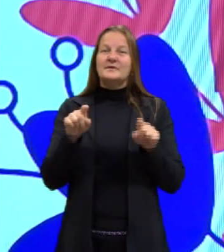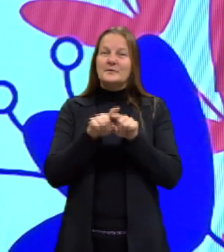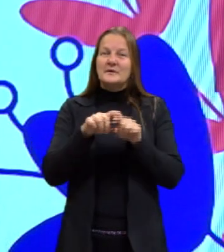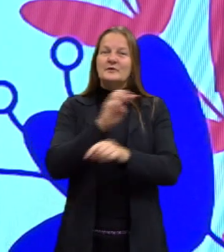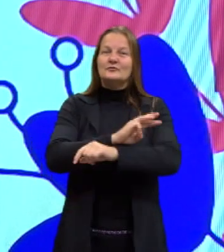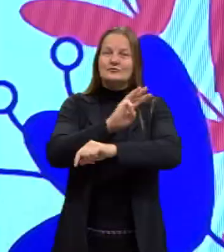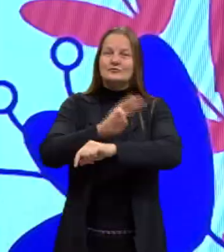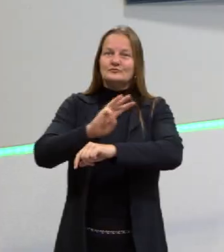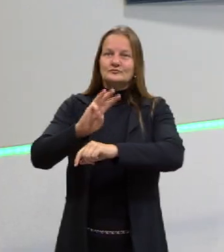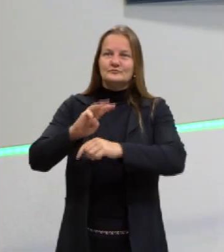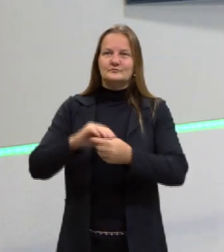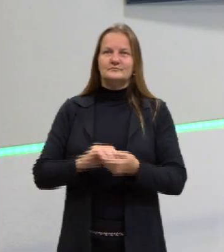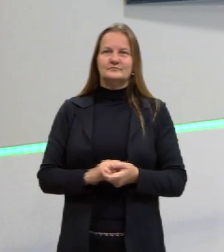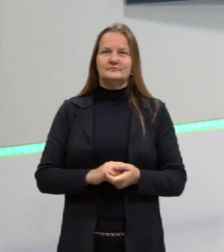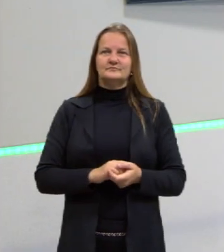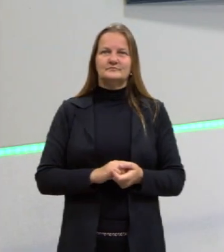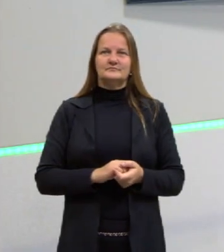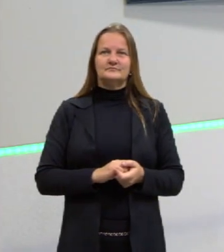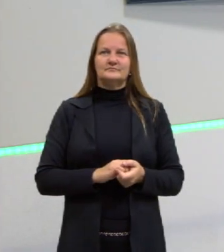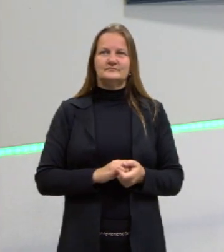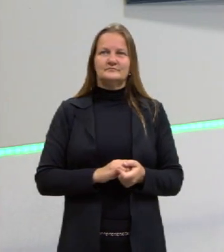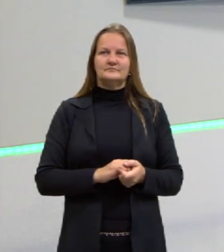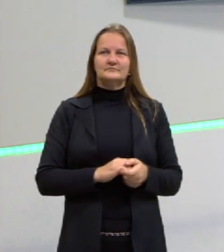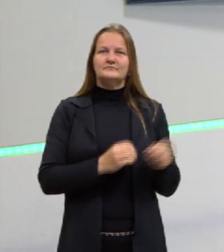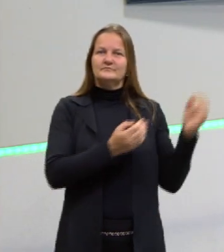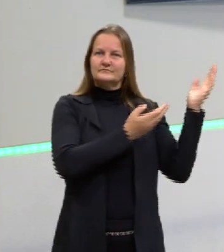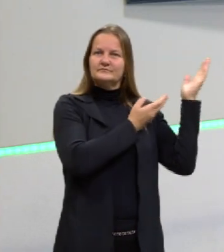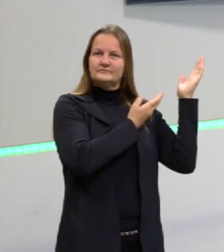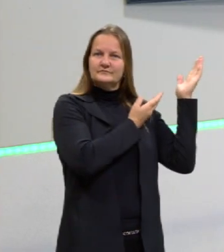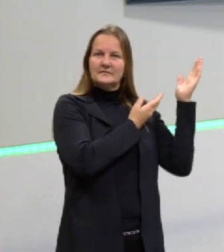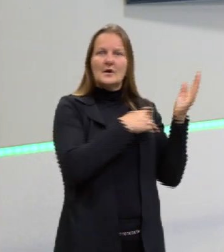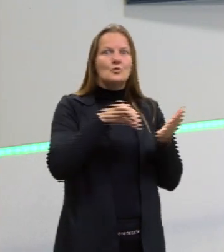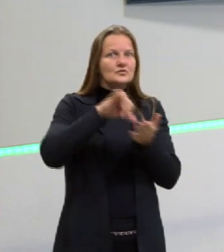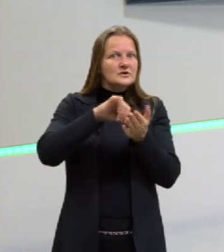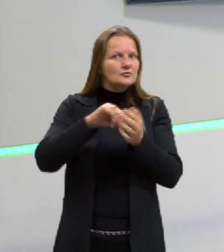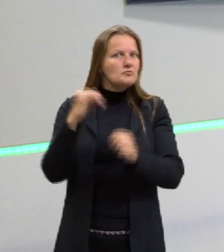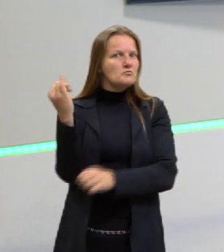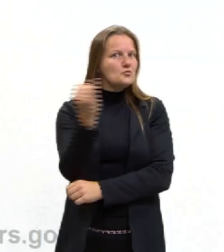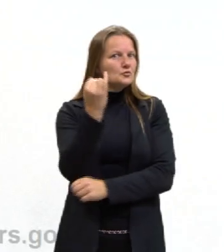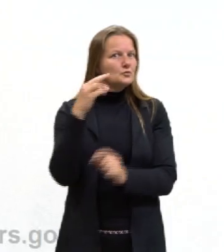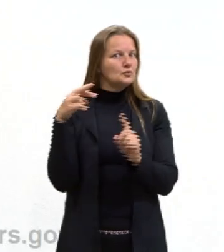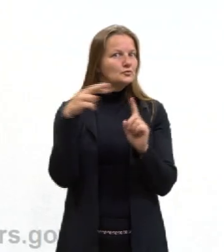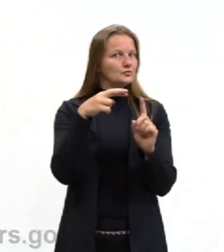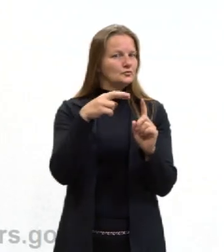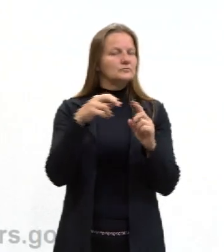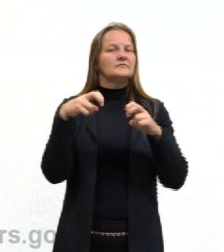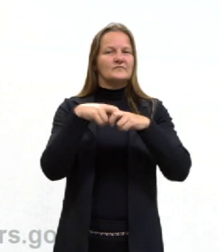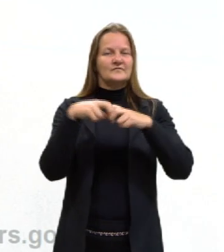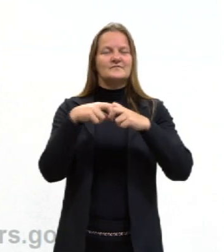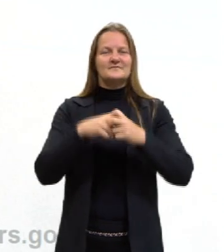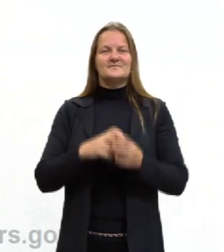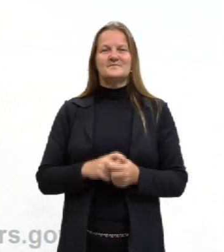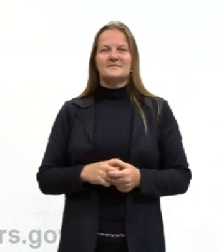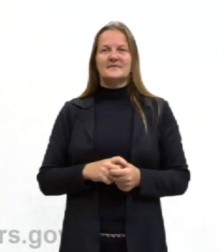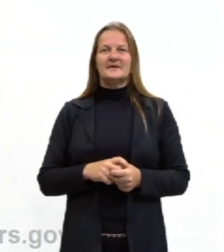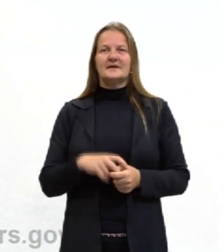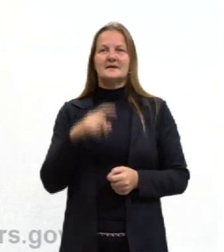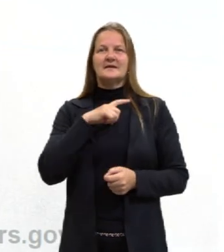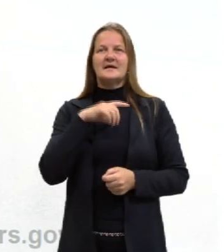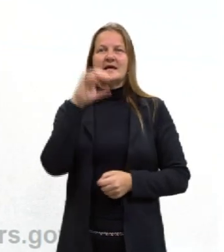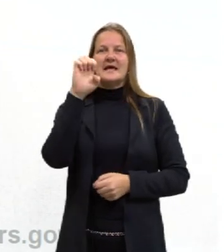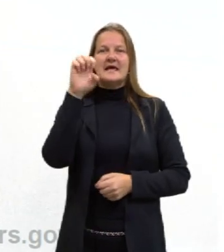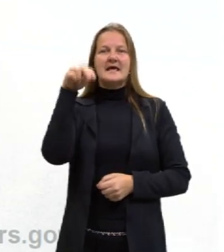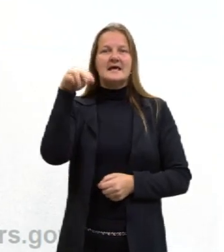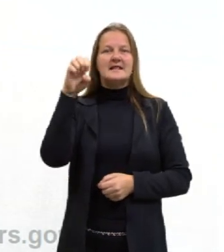site desse Centro de Referência. Outra coisa, eu coloquei já com o termo ENEM